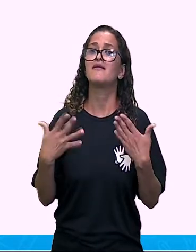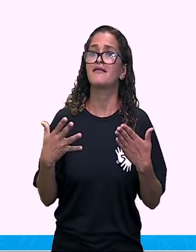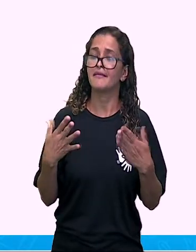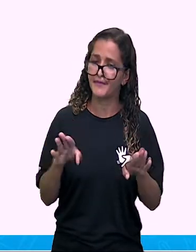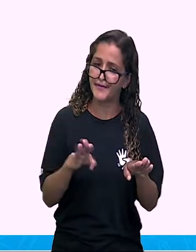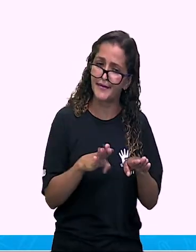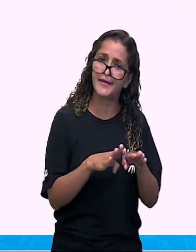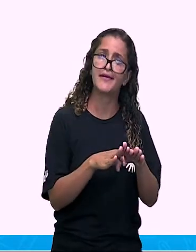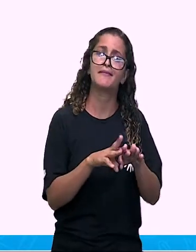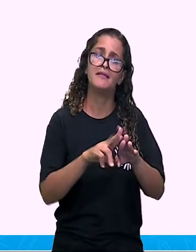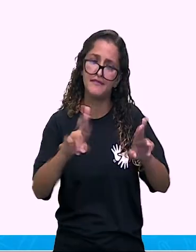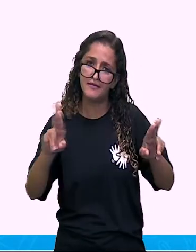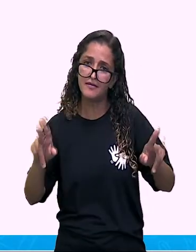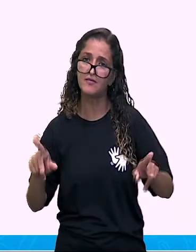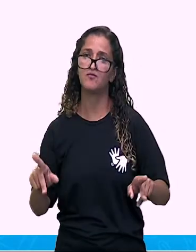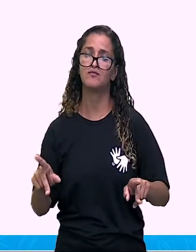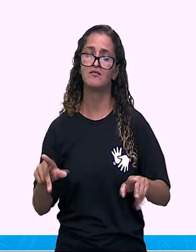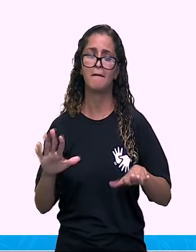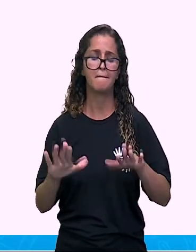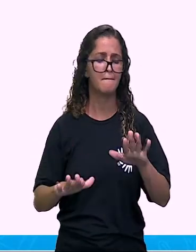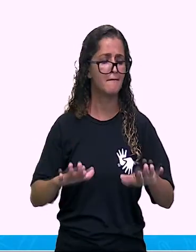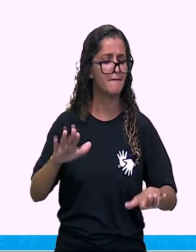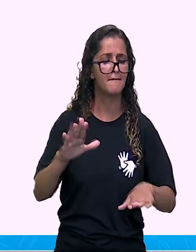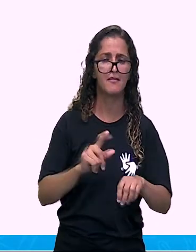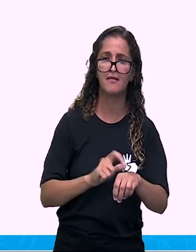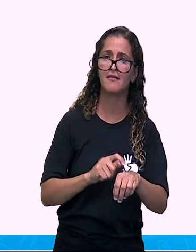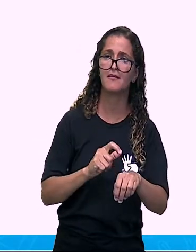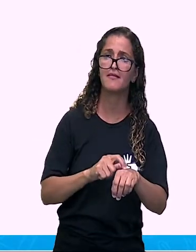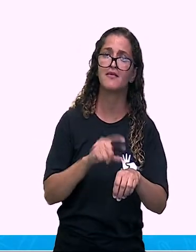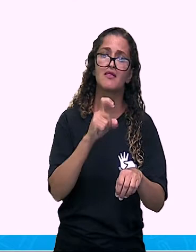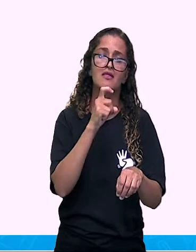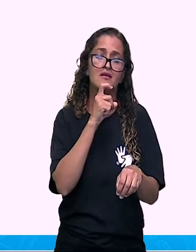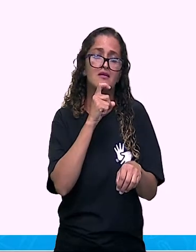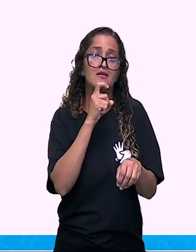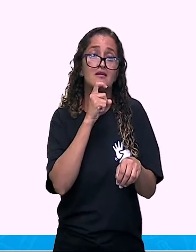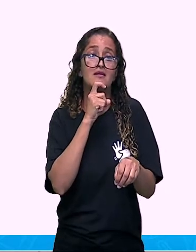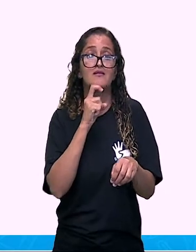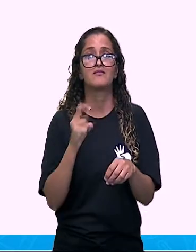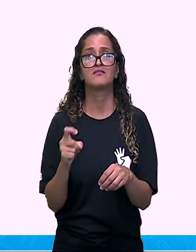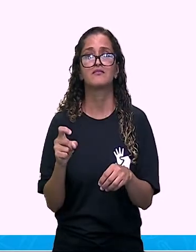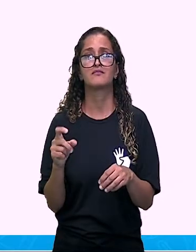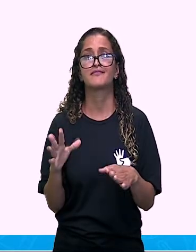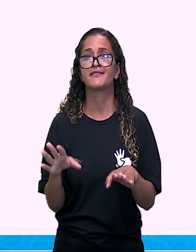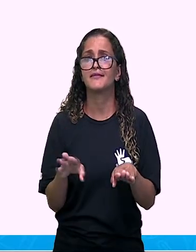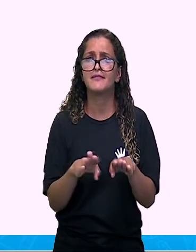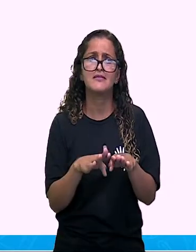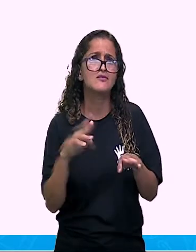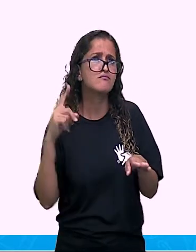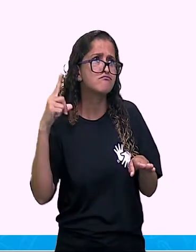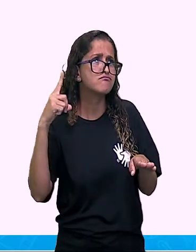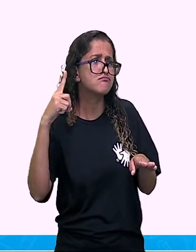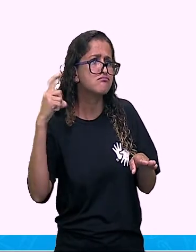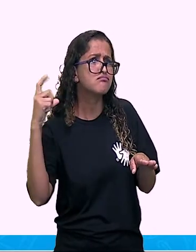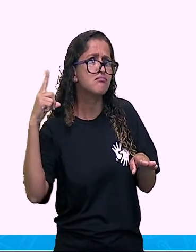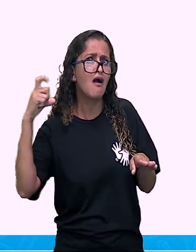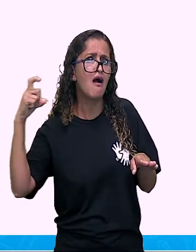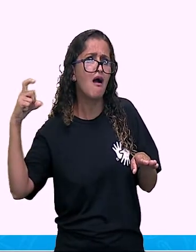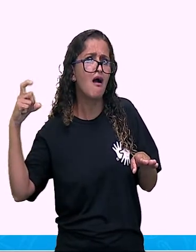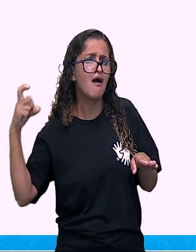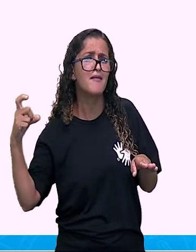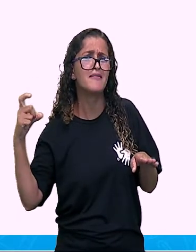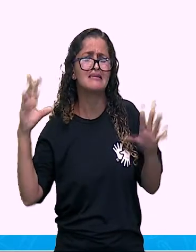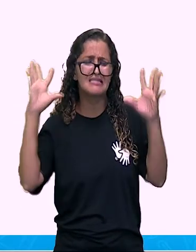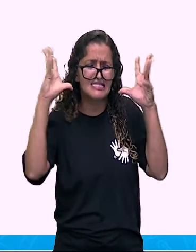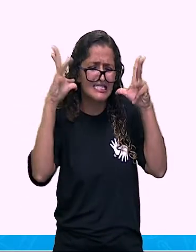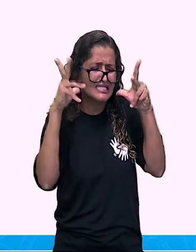né? Colher, sentir frio. E o som? Tem animais que não suportam o